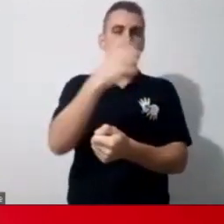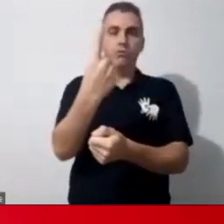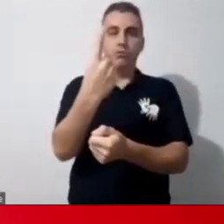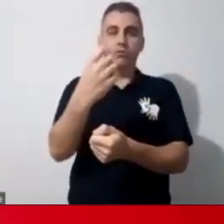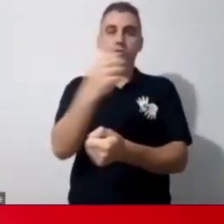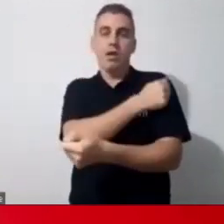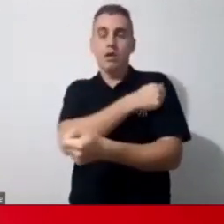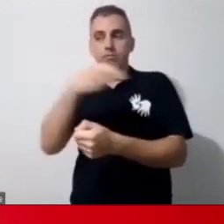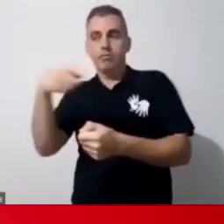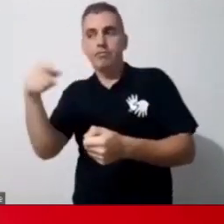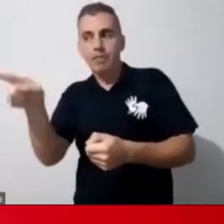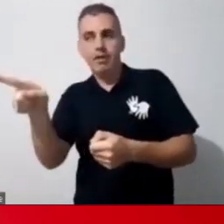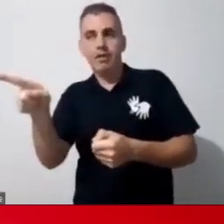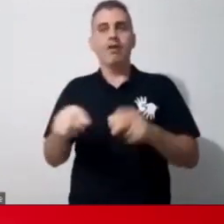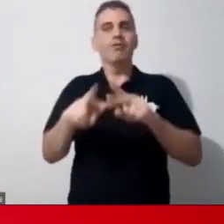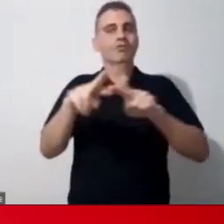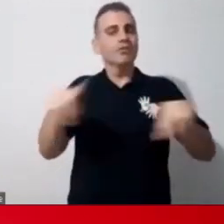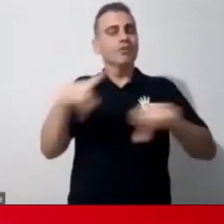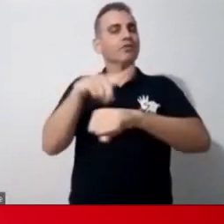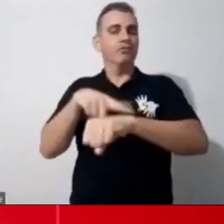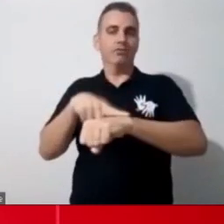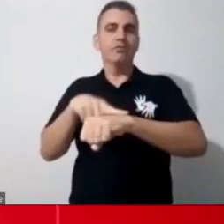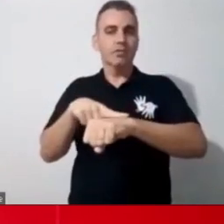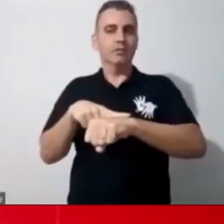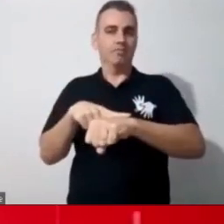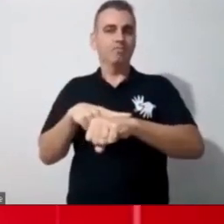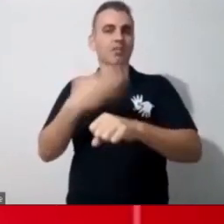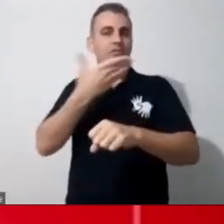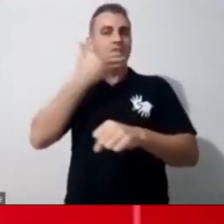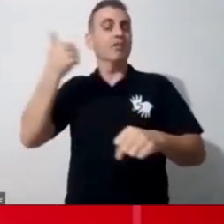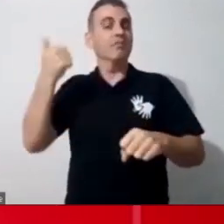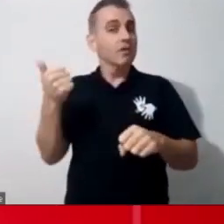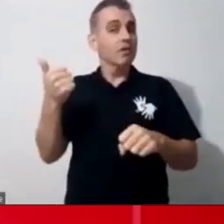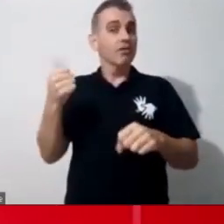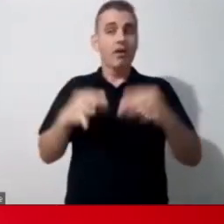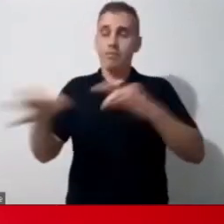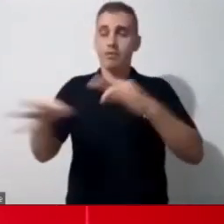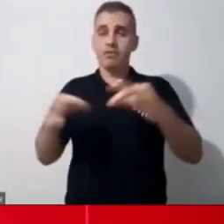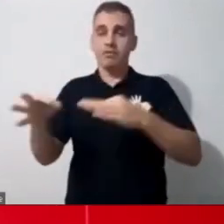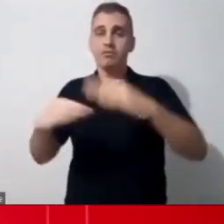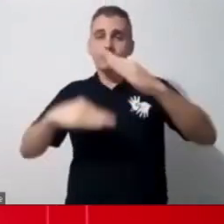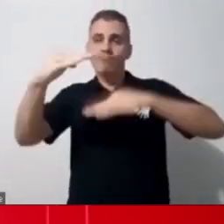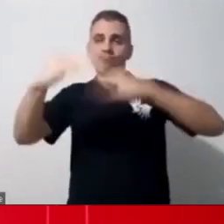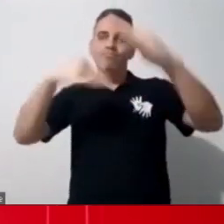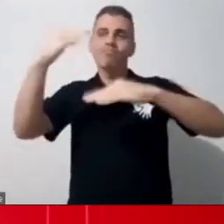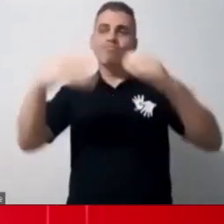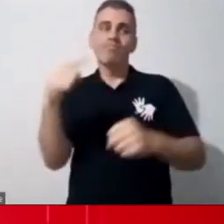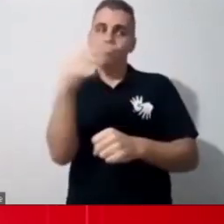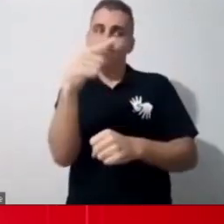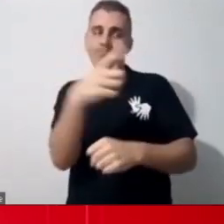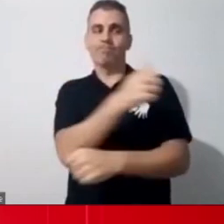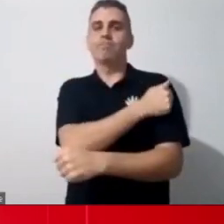proporcionar da melhor forma para esse aluno esse planejamento que eu construí para ele. Então, assim, não é